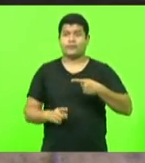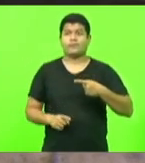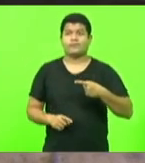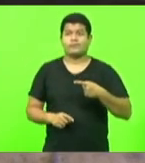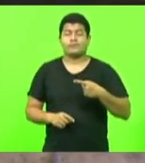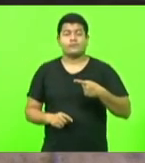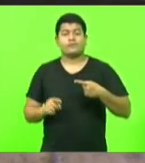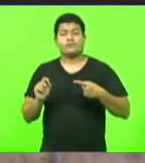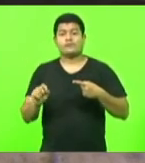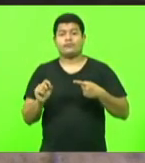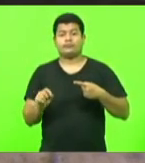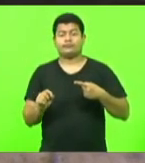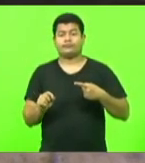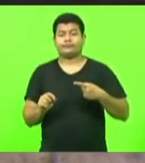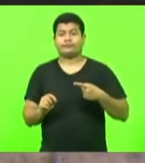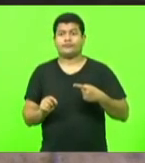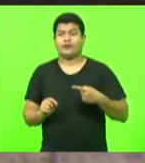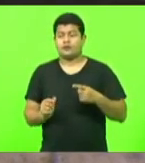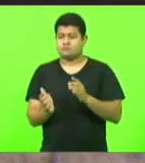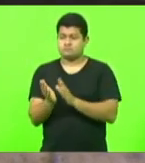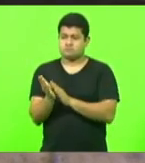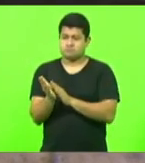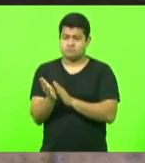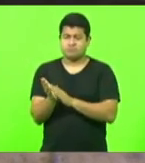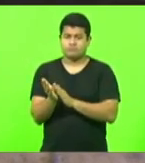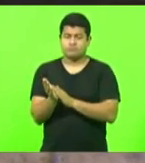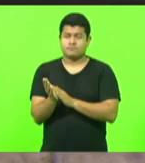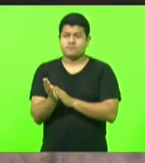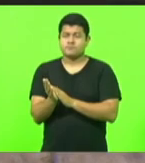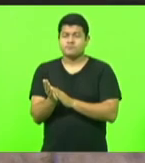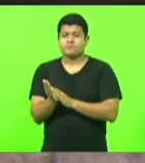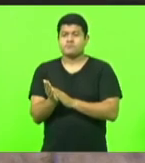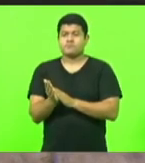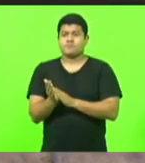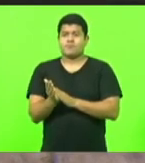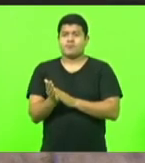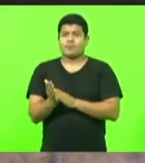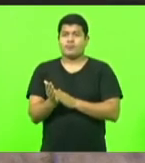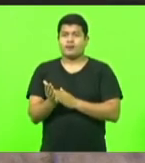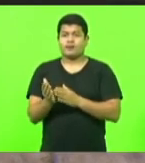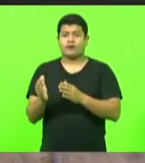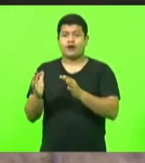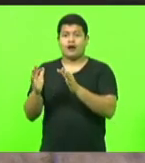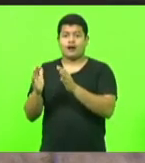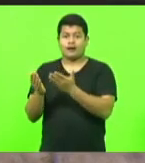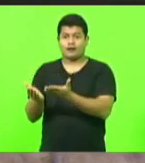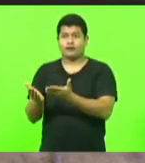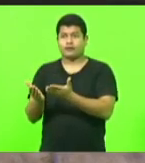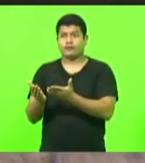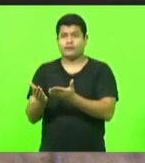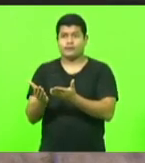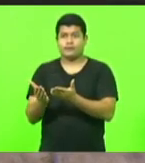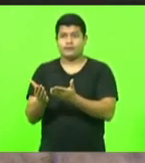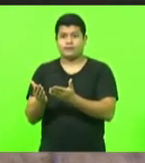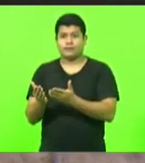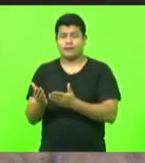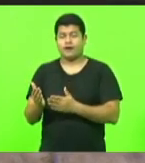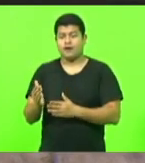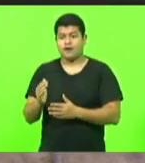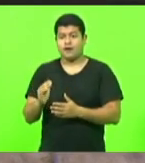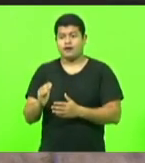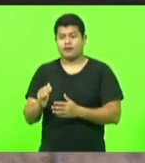delas parabenizando a Fundação Catarinense de Cultura,